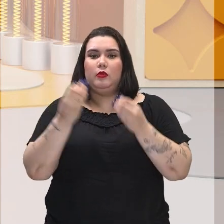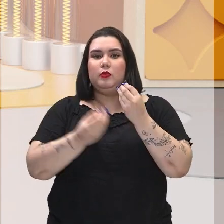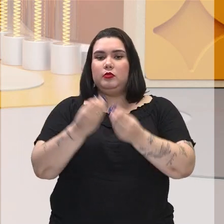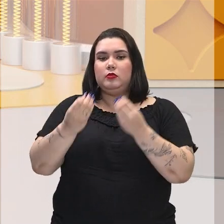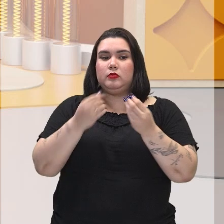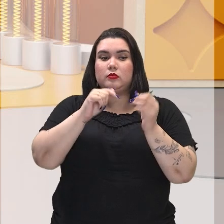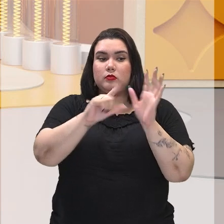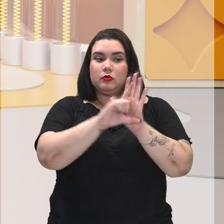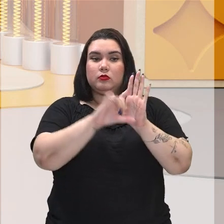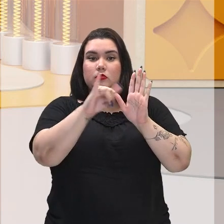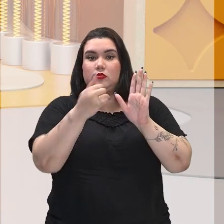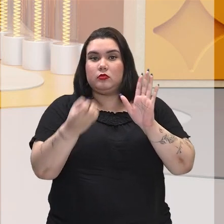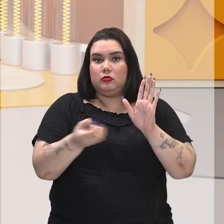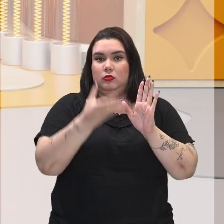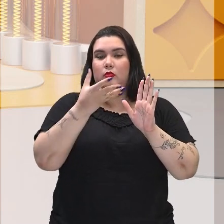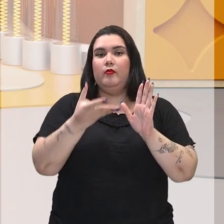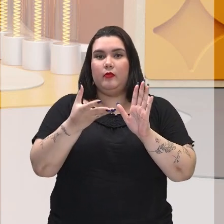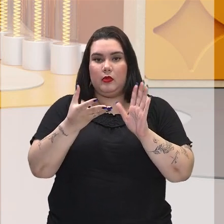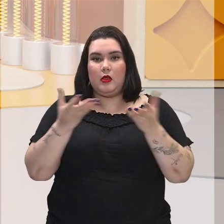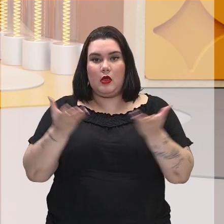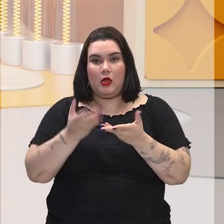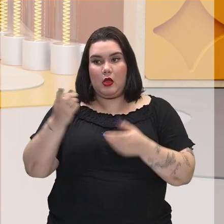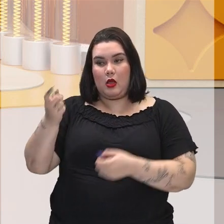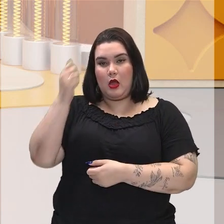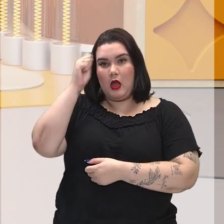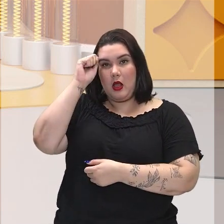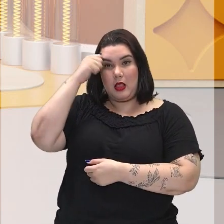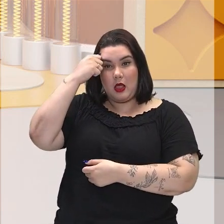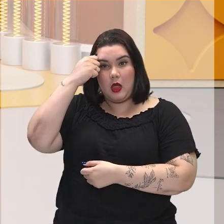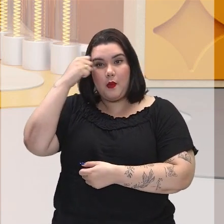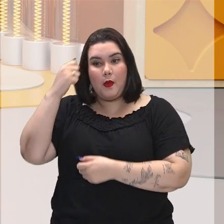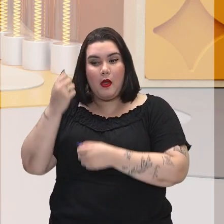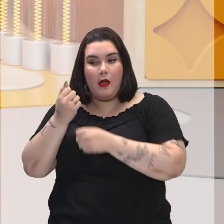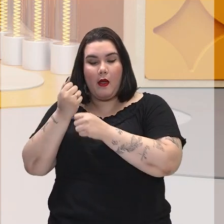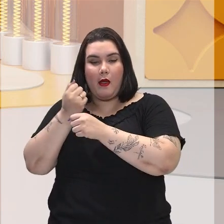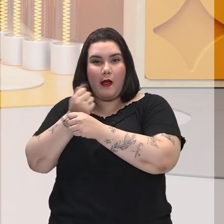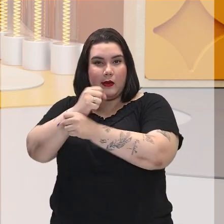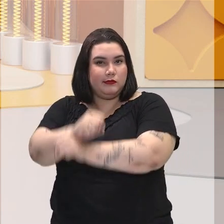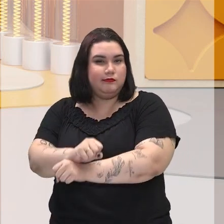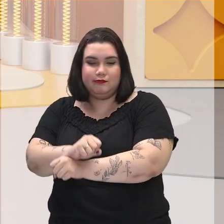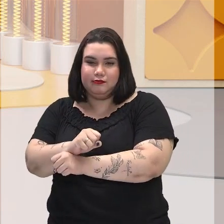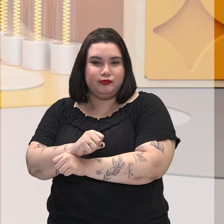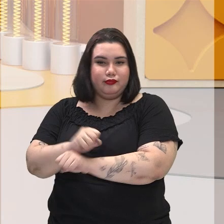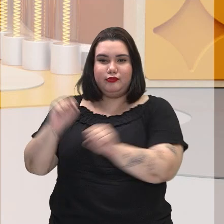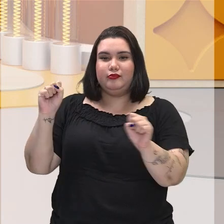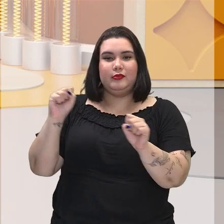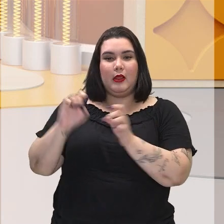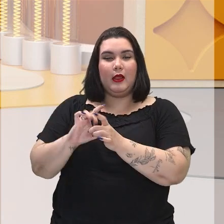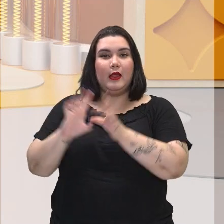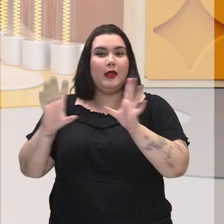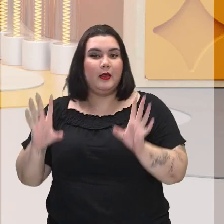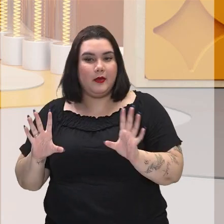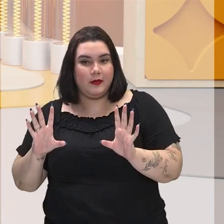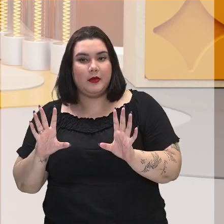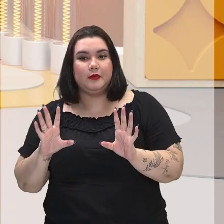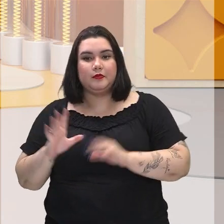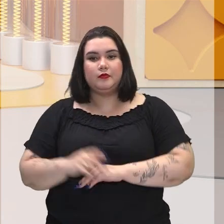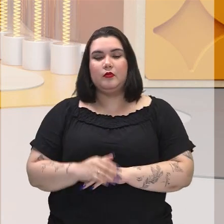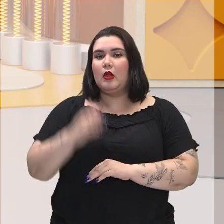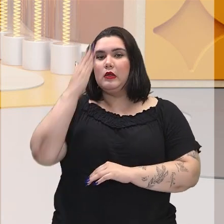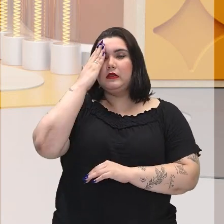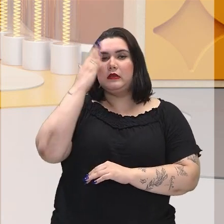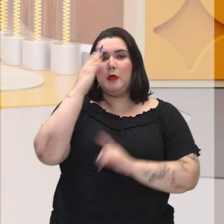nova situação do negro que agora era liberto. Sabemos que os momentos históricos, os ciclos